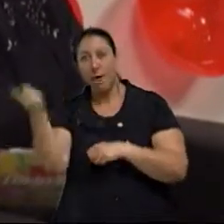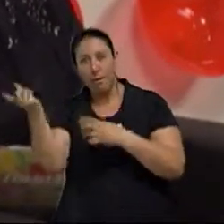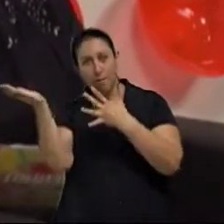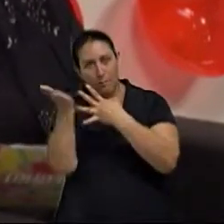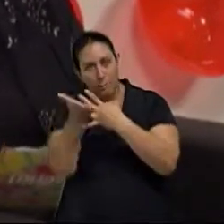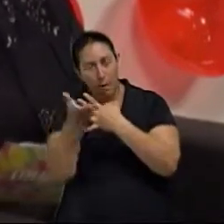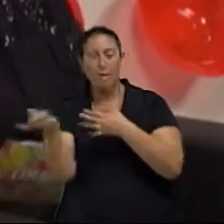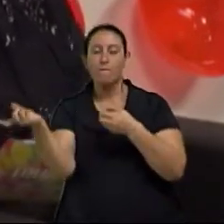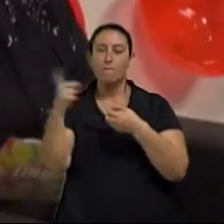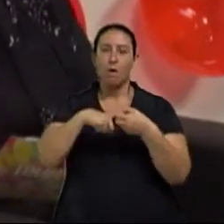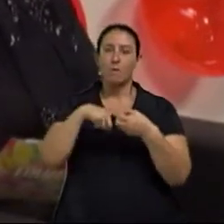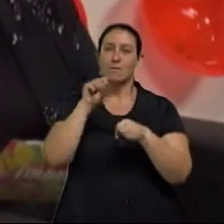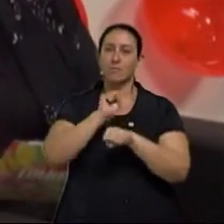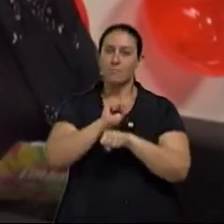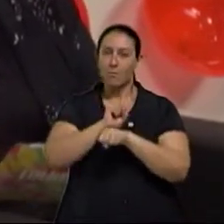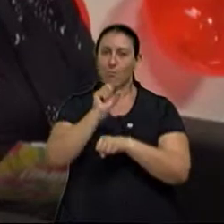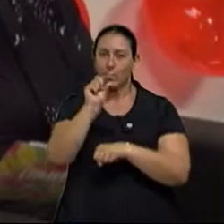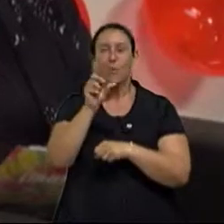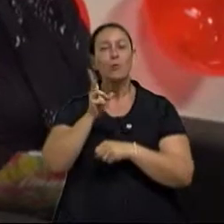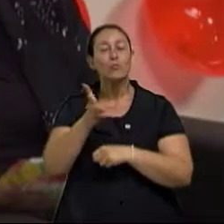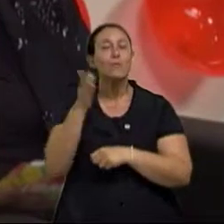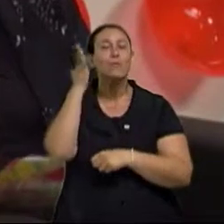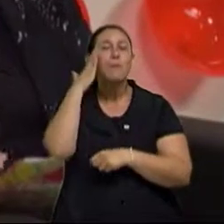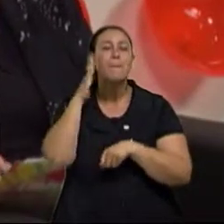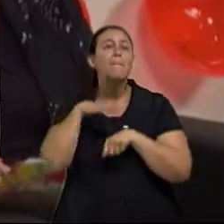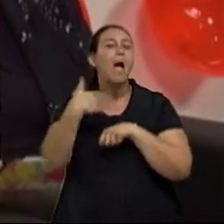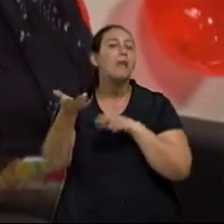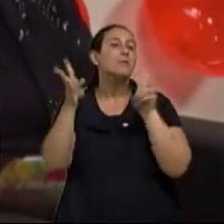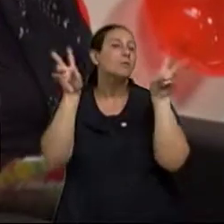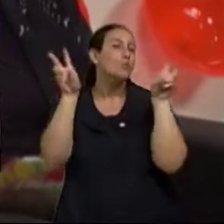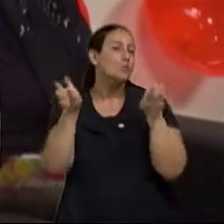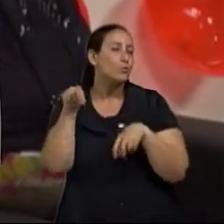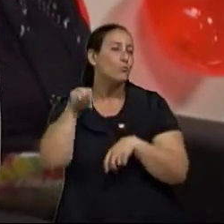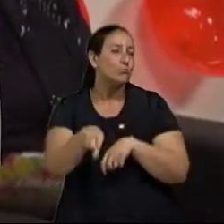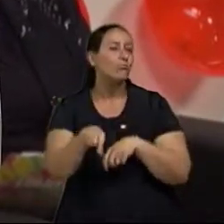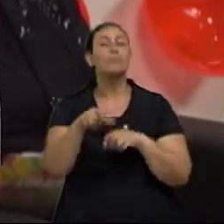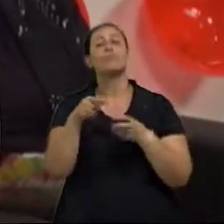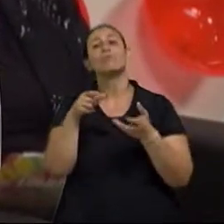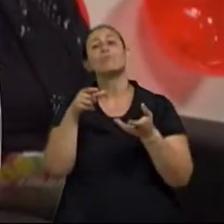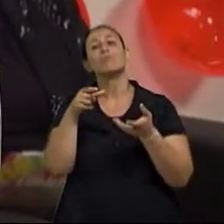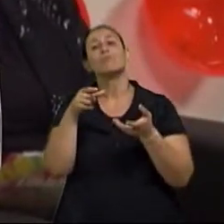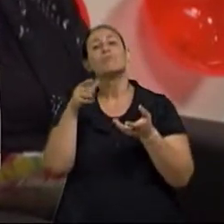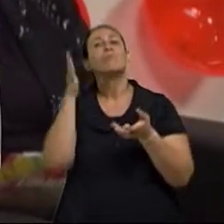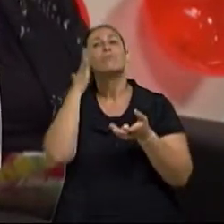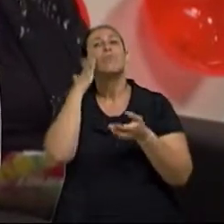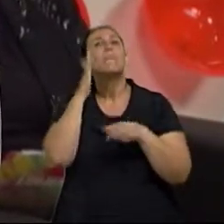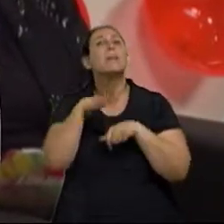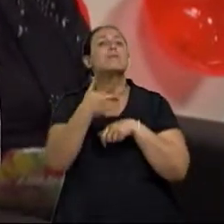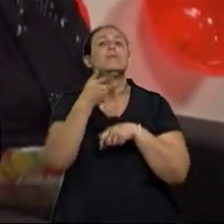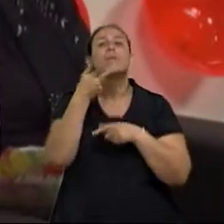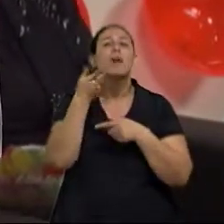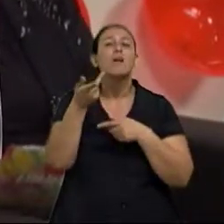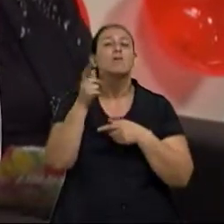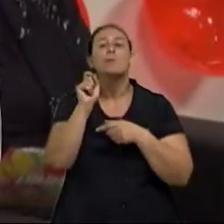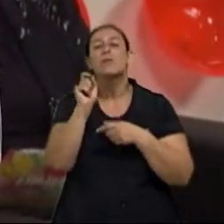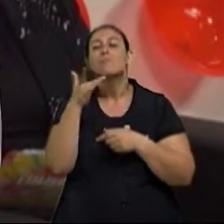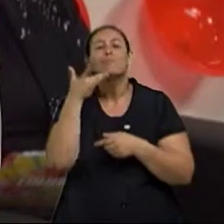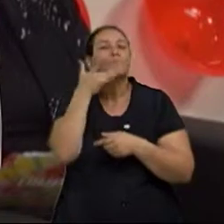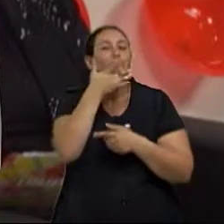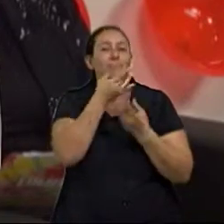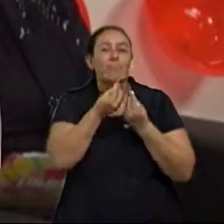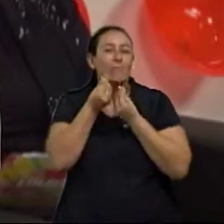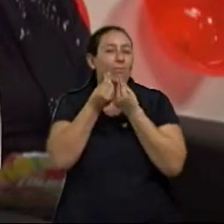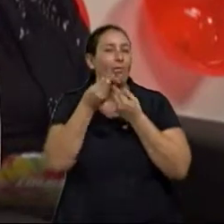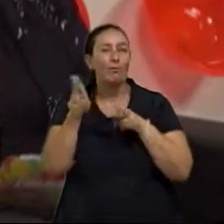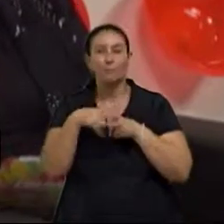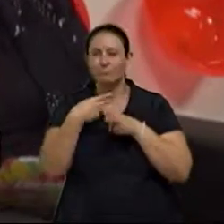intervalo e já voltamos para saber mais sobre esse alimento tão maravilhoso que